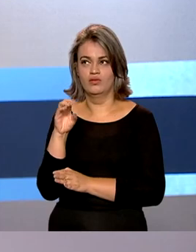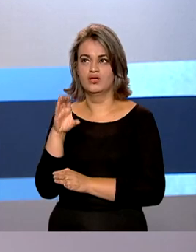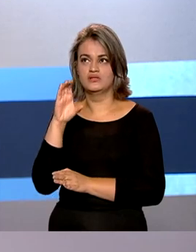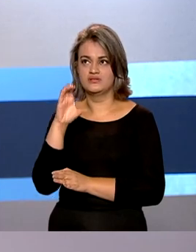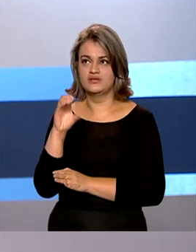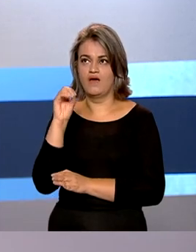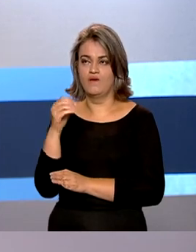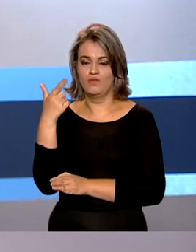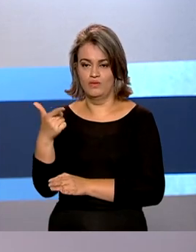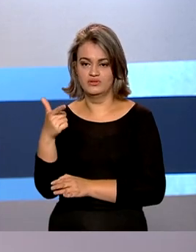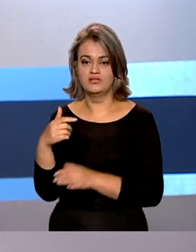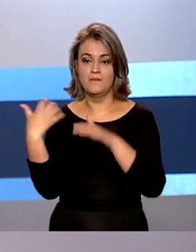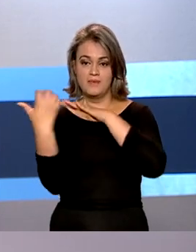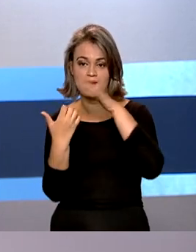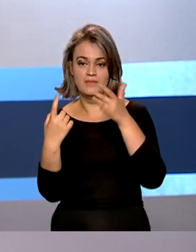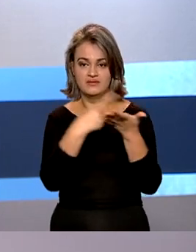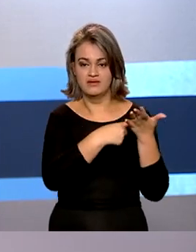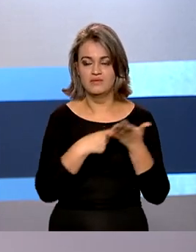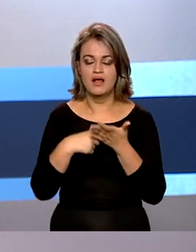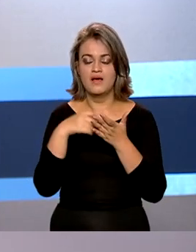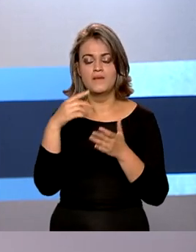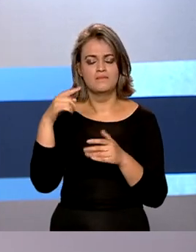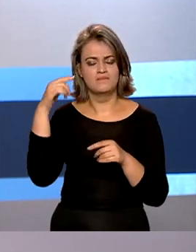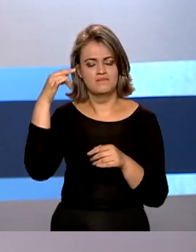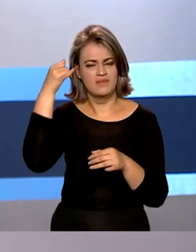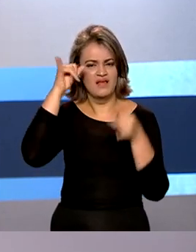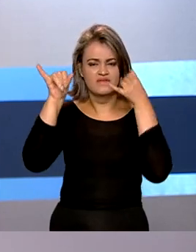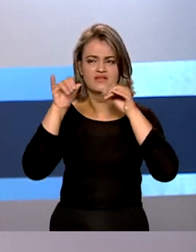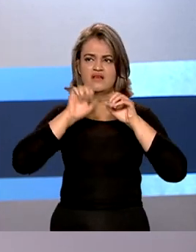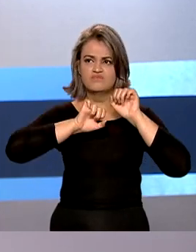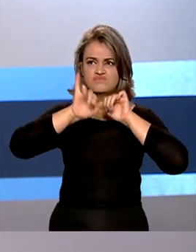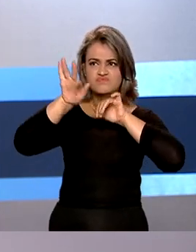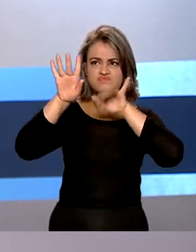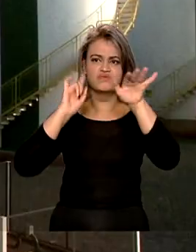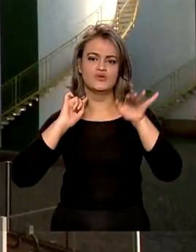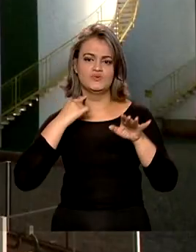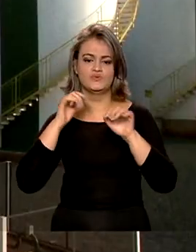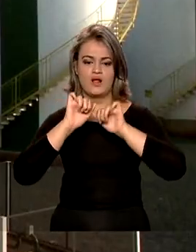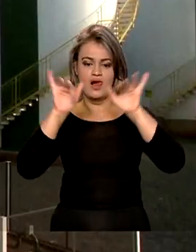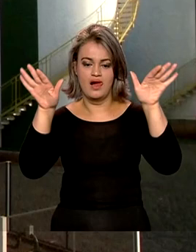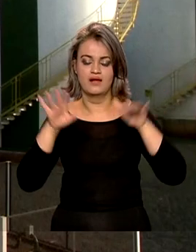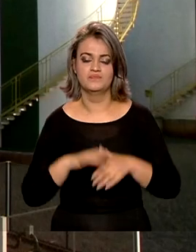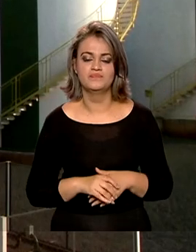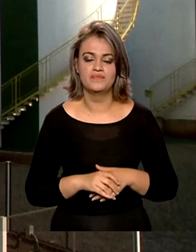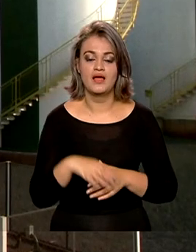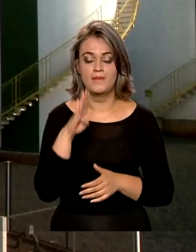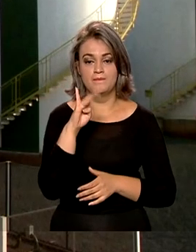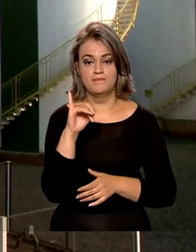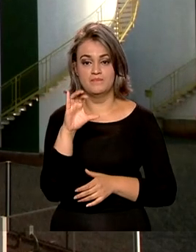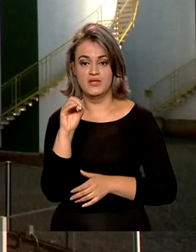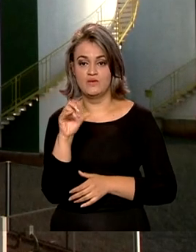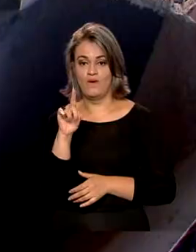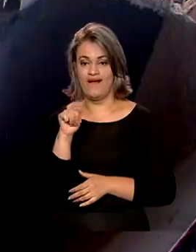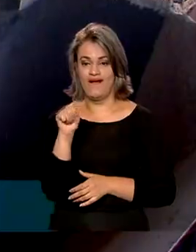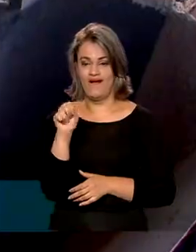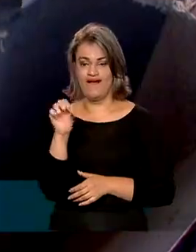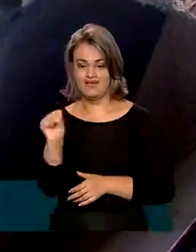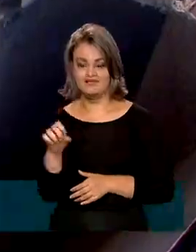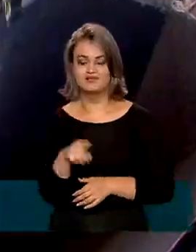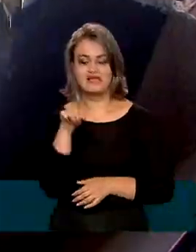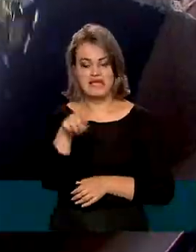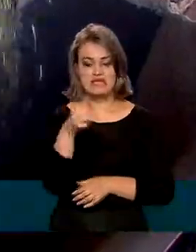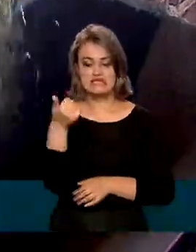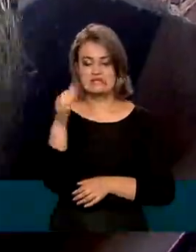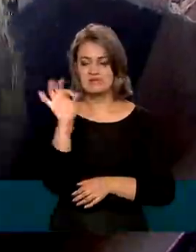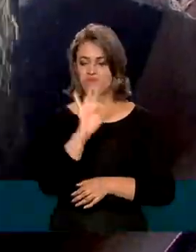que contribuíram para a redução das emissões de CO2 no meio ambiente. O biogás é um combustível 100